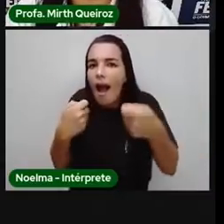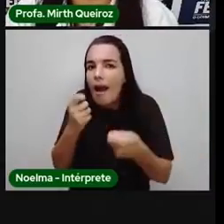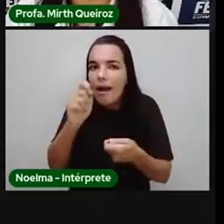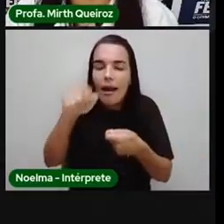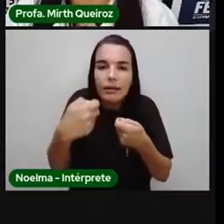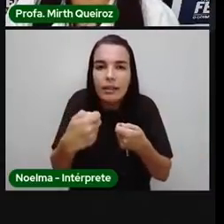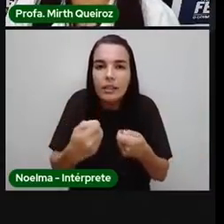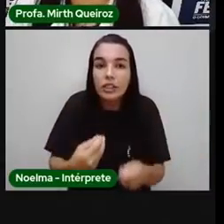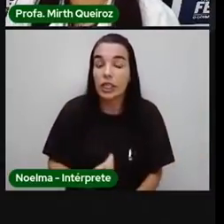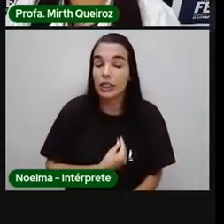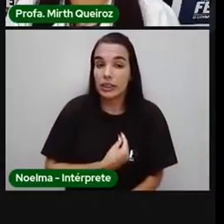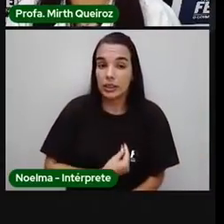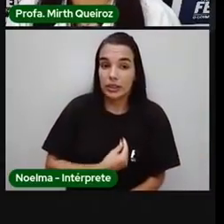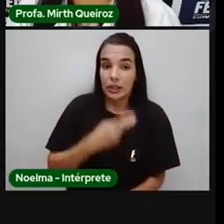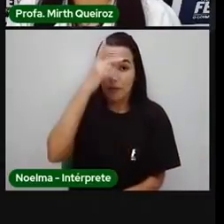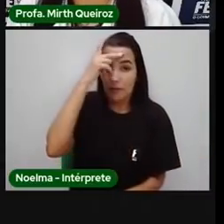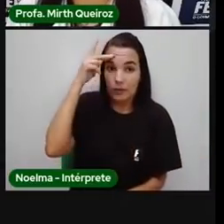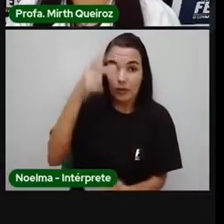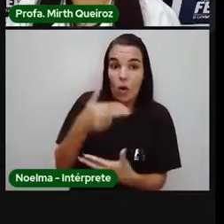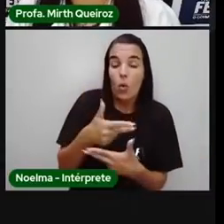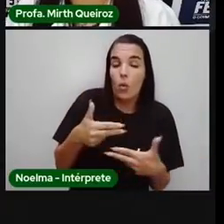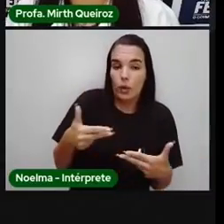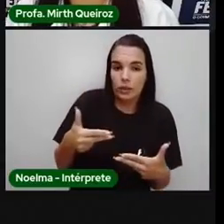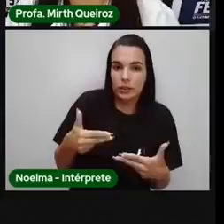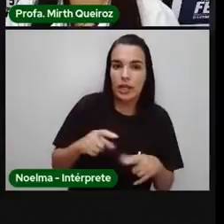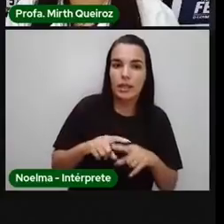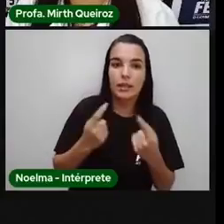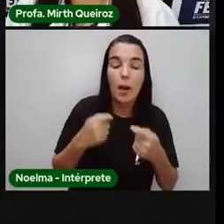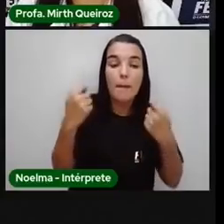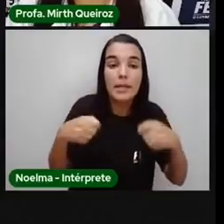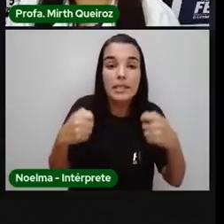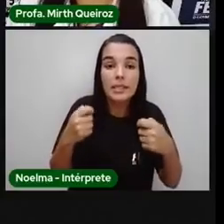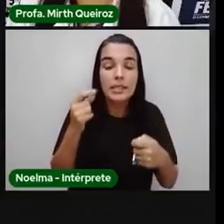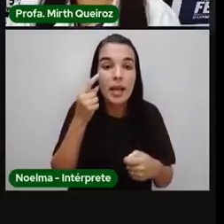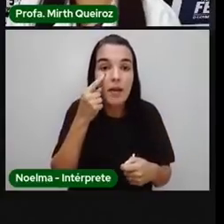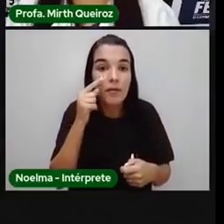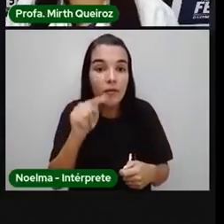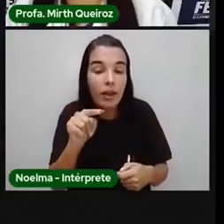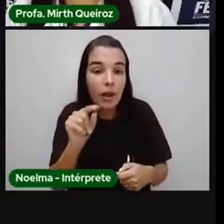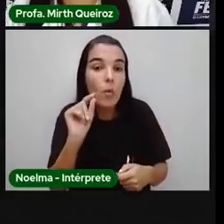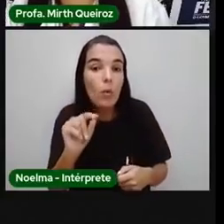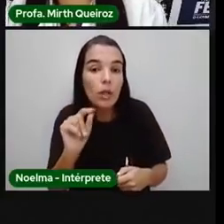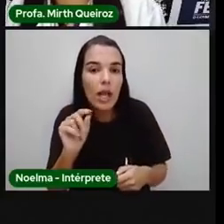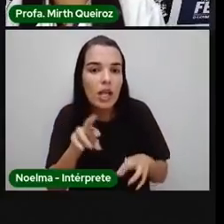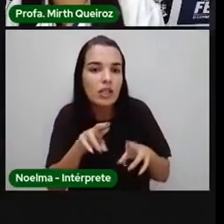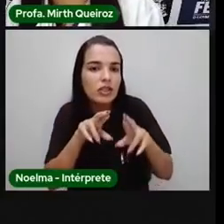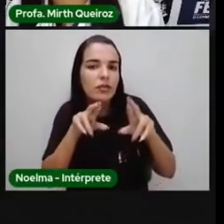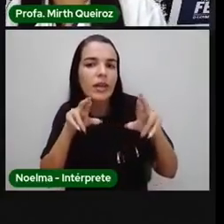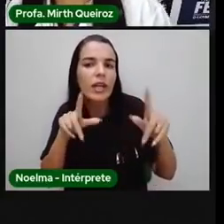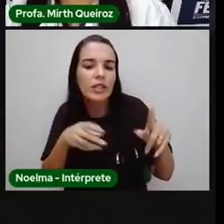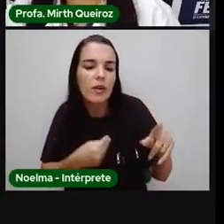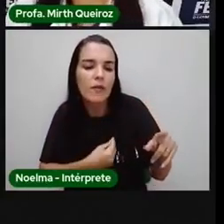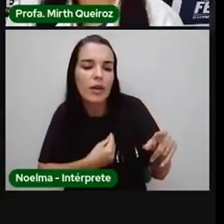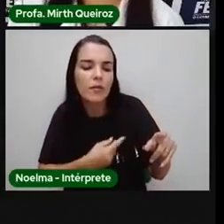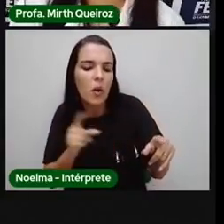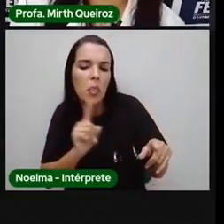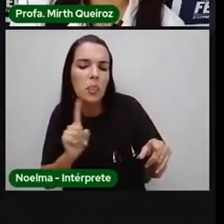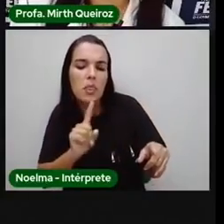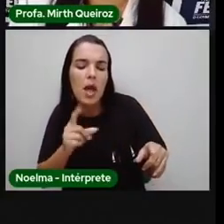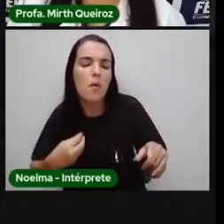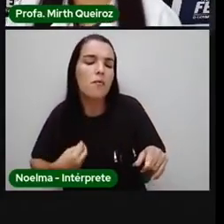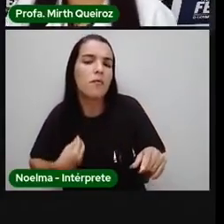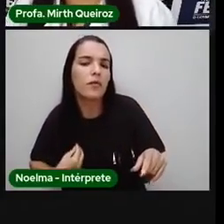ser vivo. E para isso, a gente tem que saber que um ser vivo é diferente de um ser não vivo. E o que